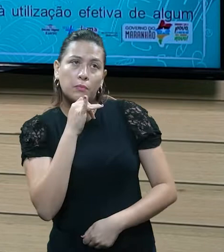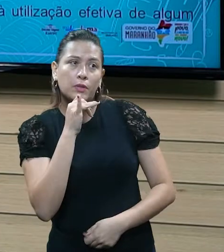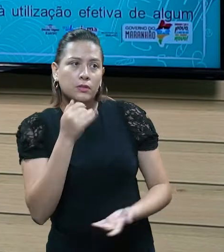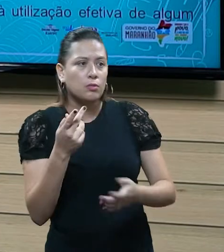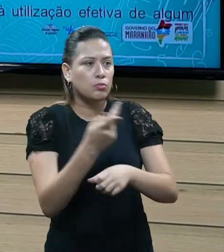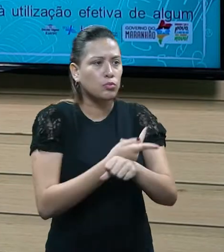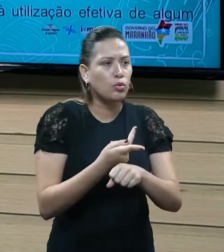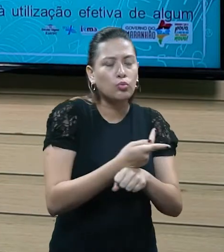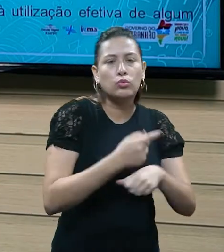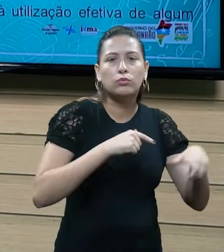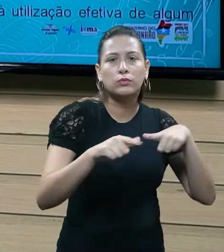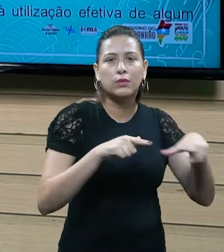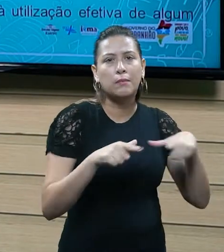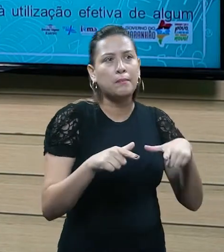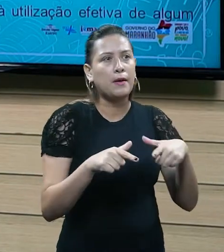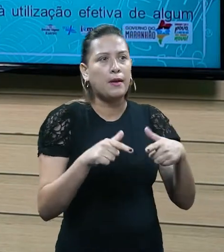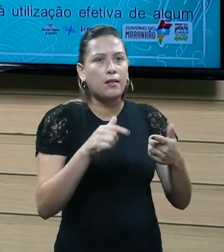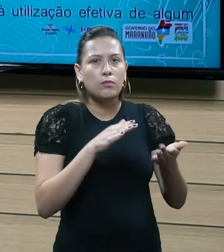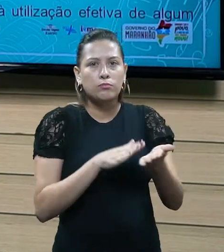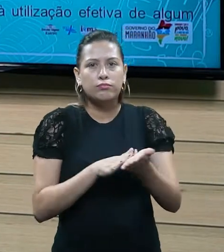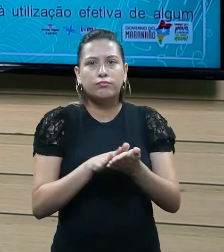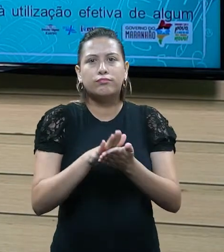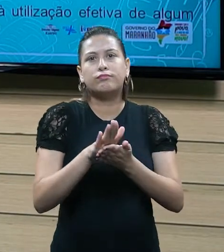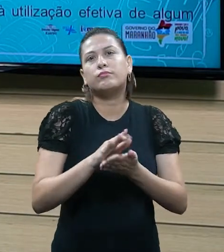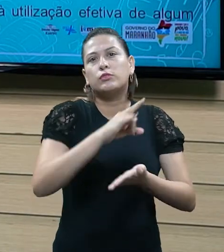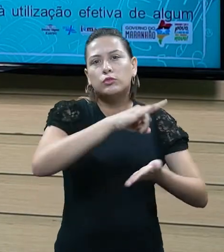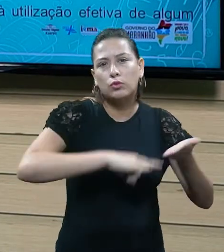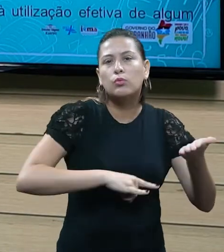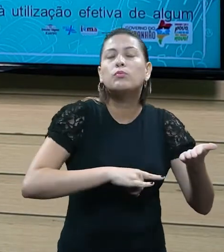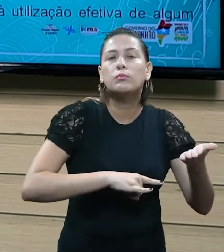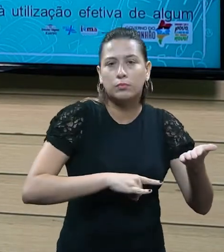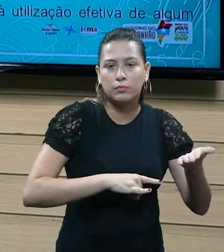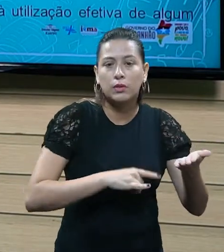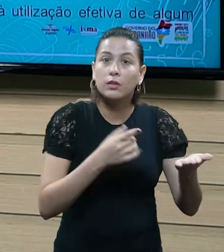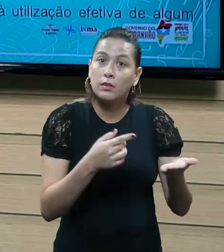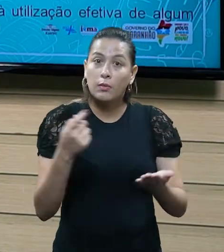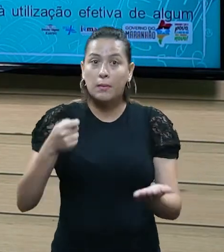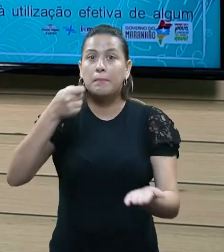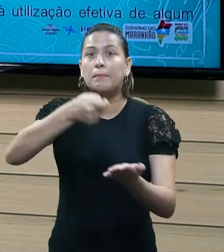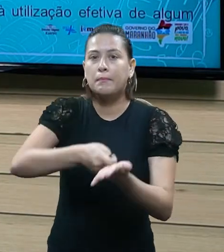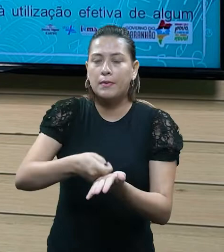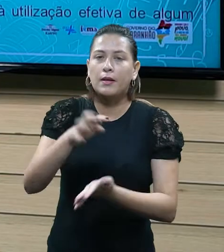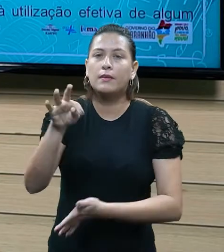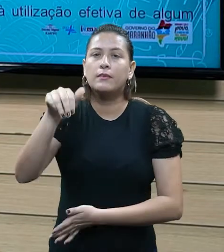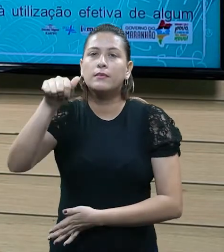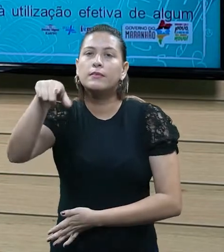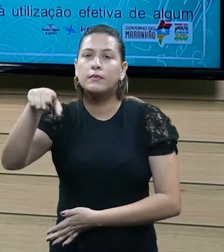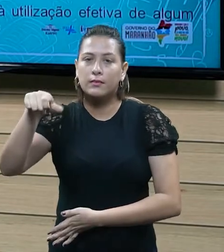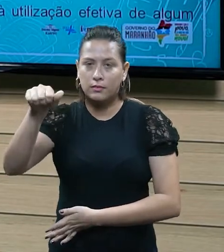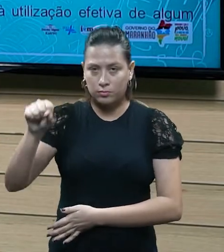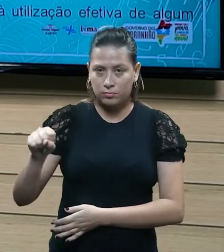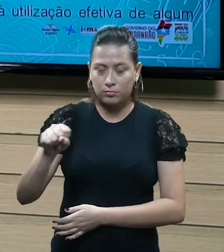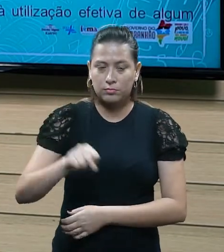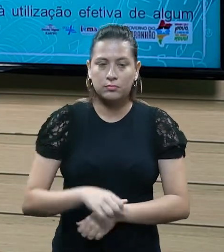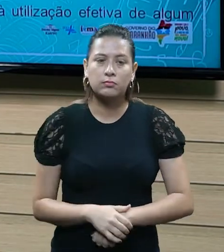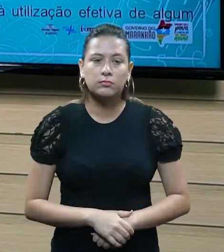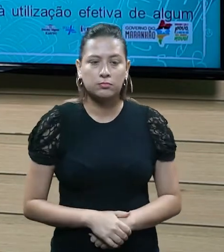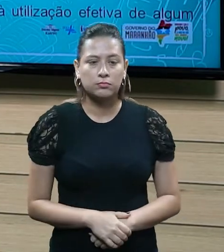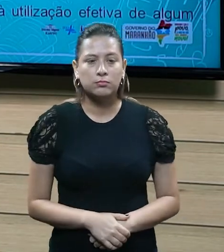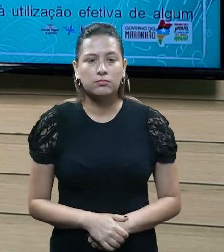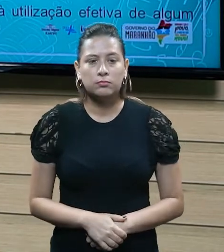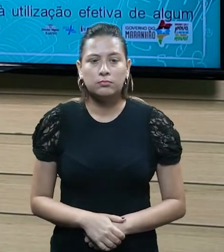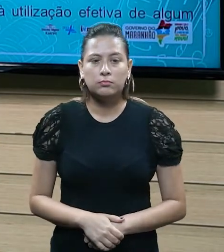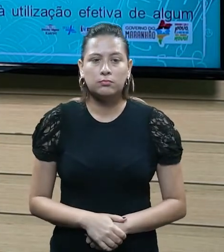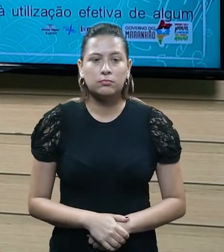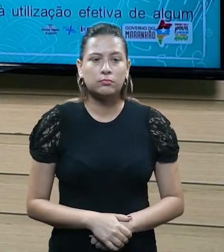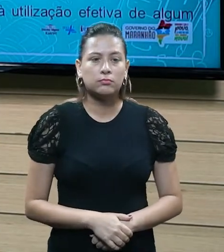exemplo, ele paga uma taxa. Então, o contribuinte, ele procurou aquele serviço, ele vai lá, ele